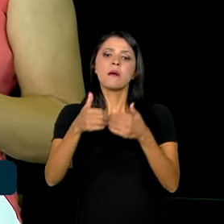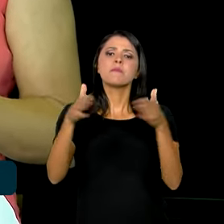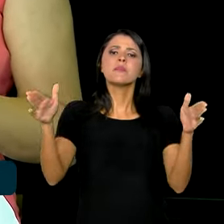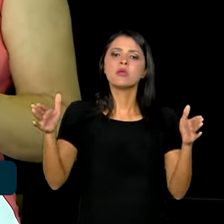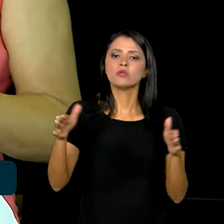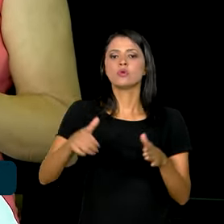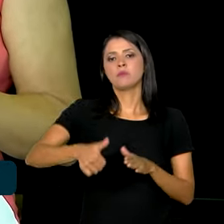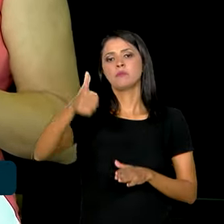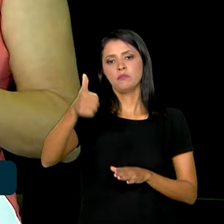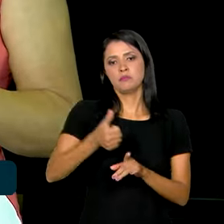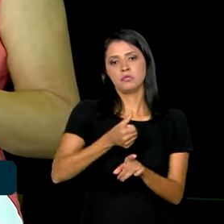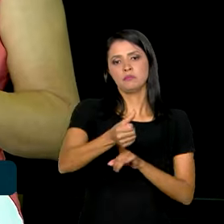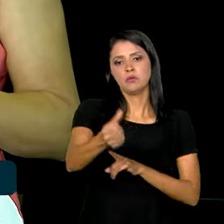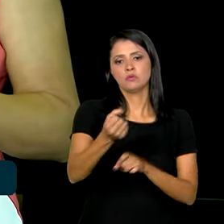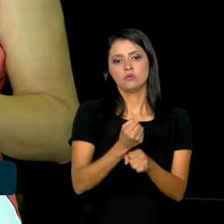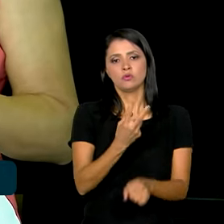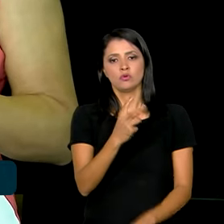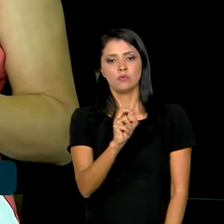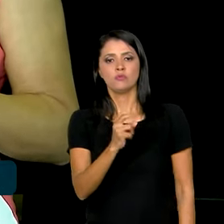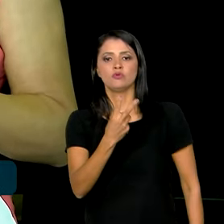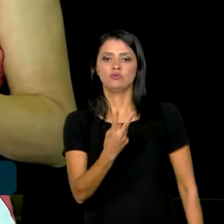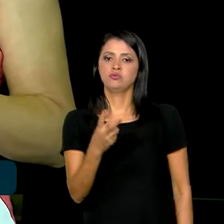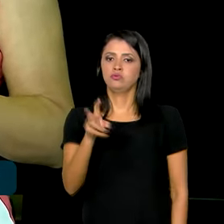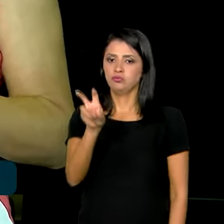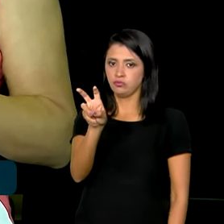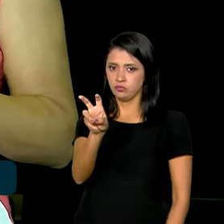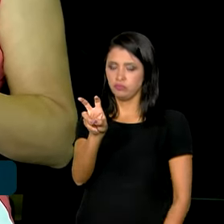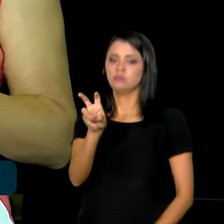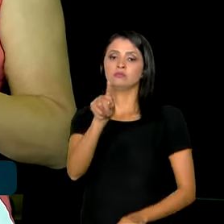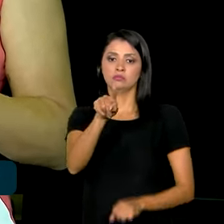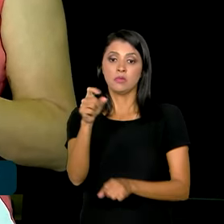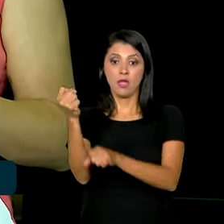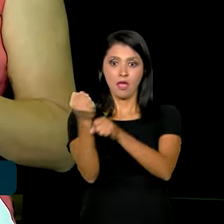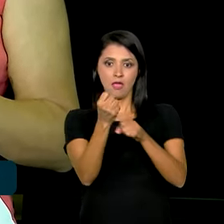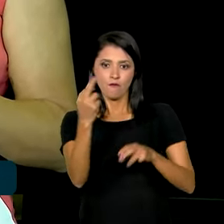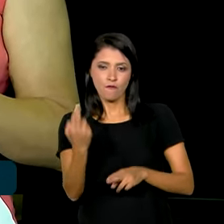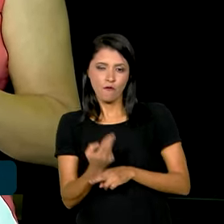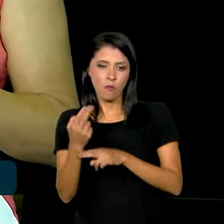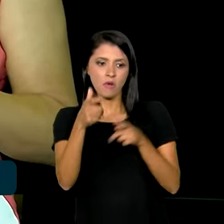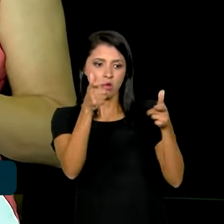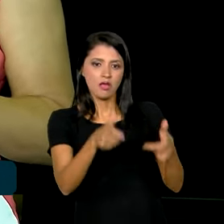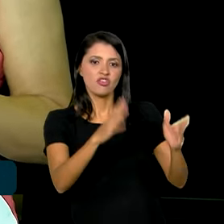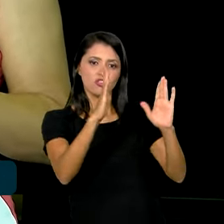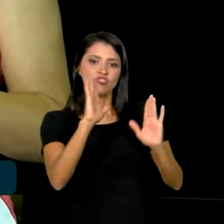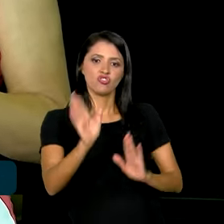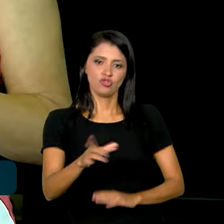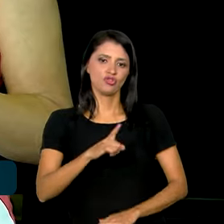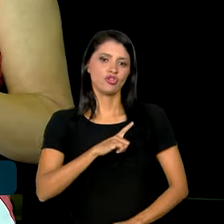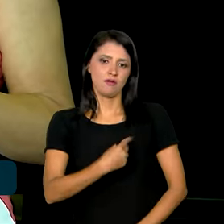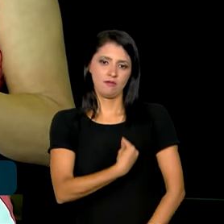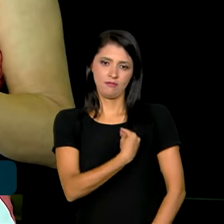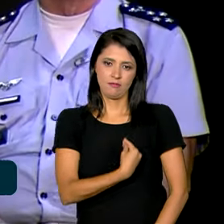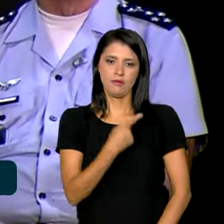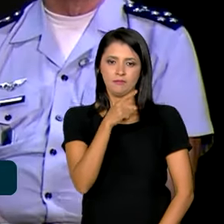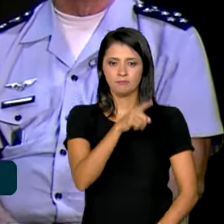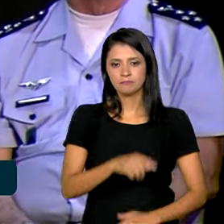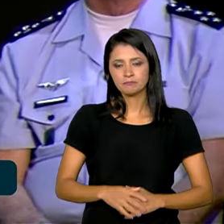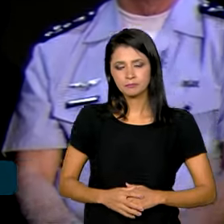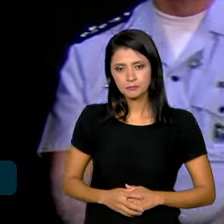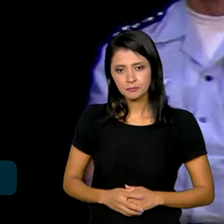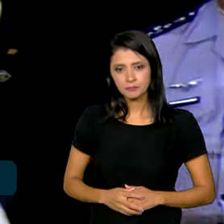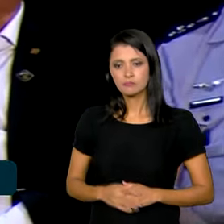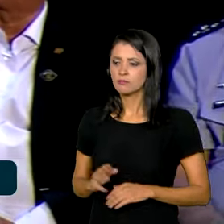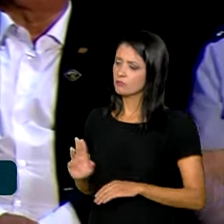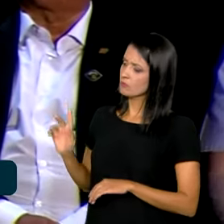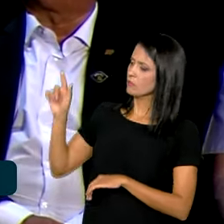no primeiro semestre de 2025, a partir da reforma de instalações que já existem na base aérea. Vim aqui